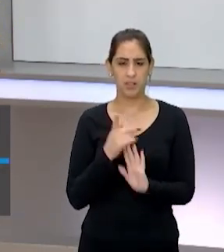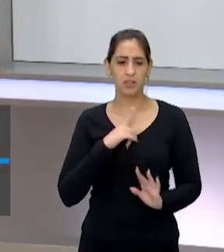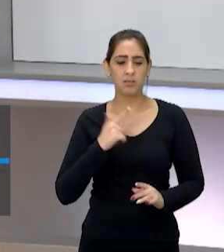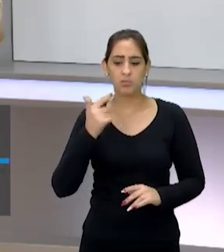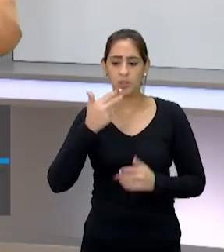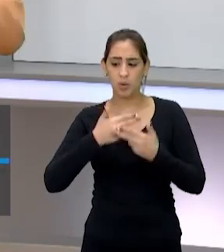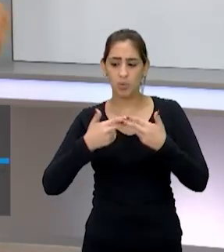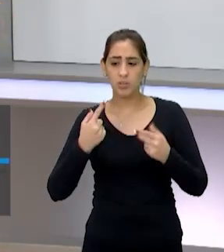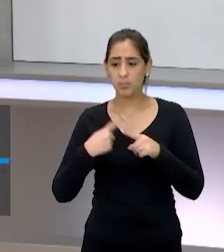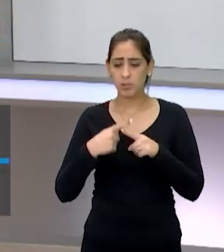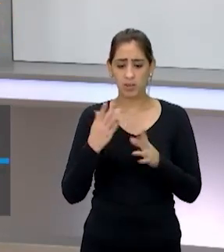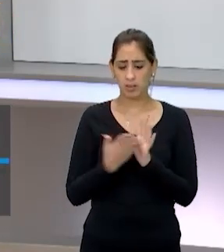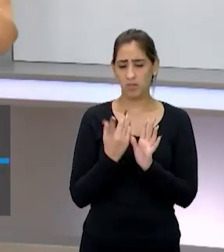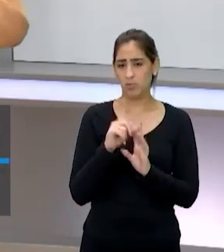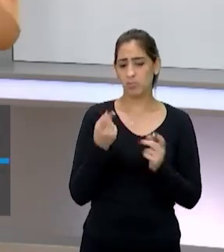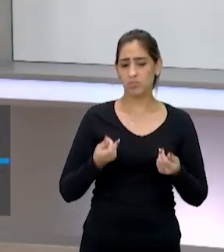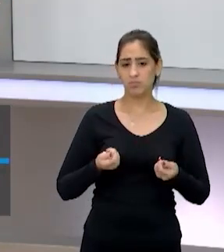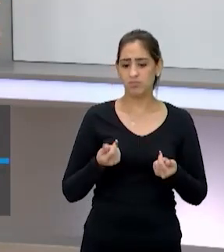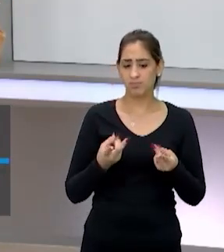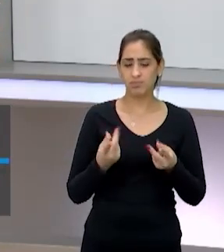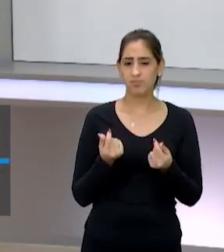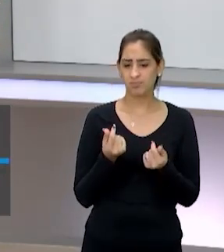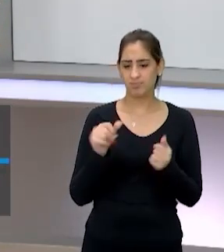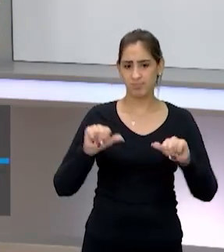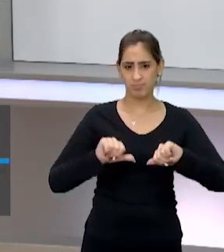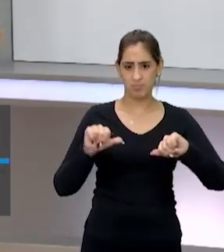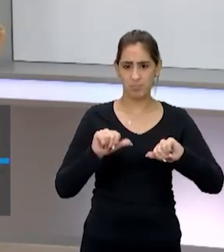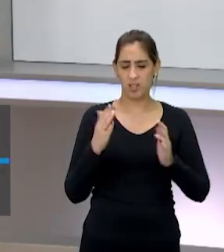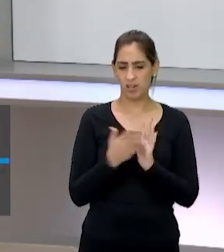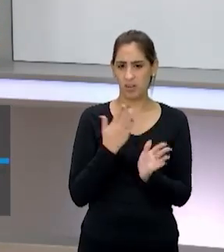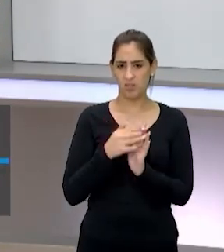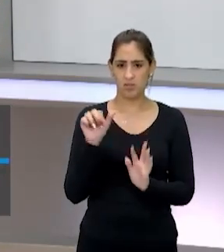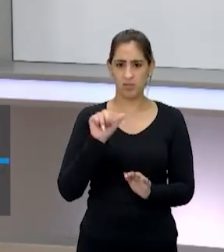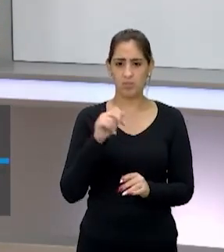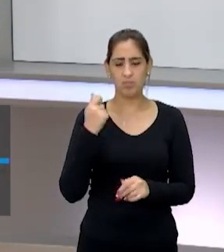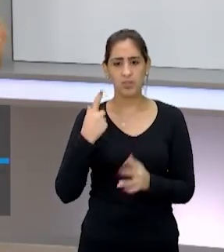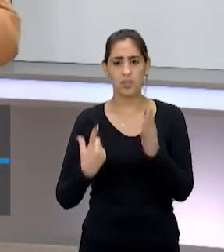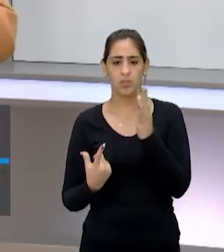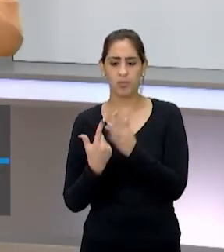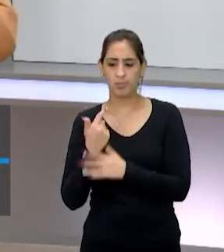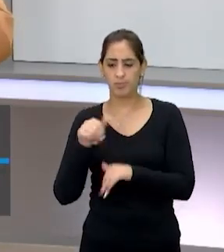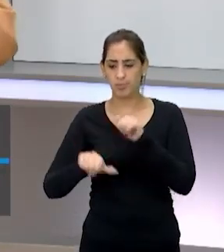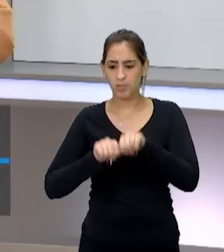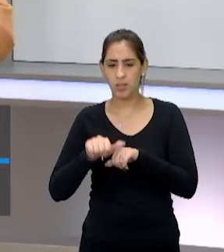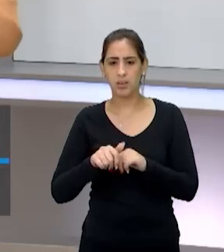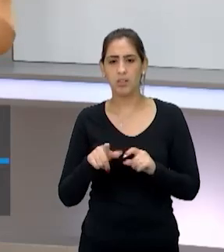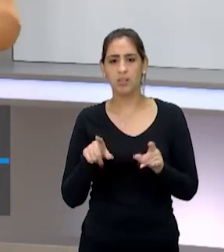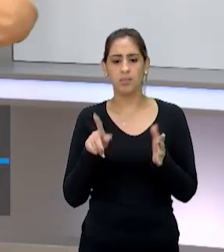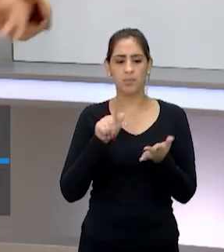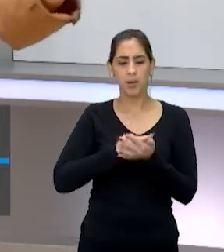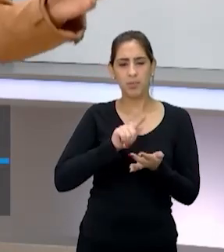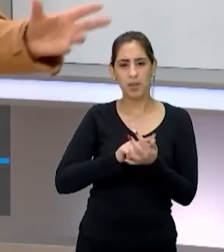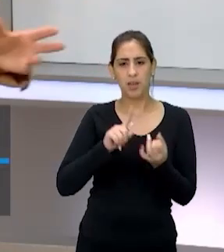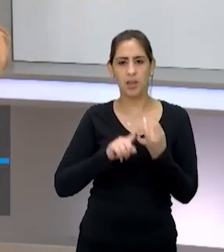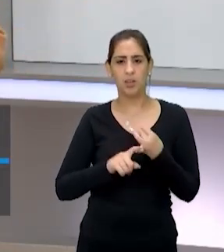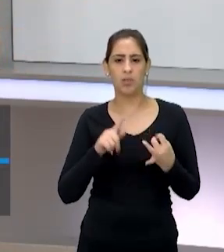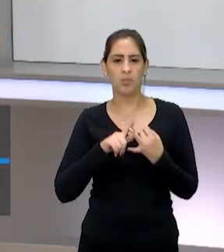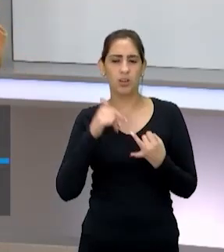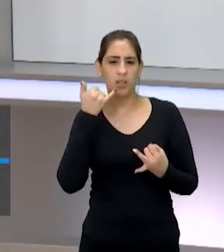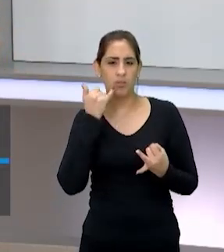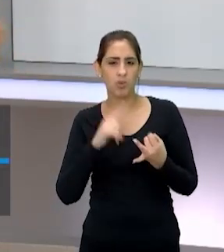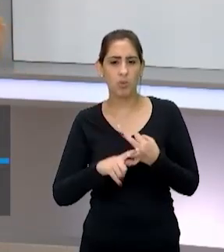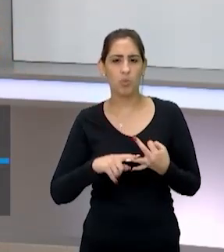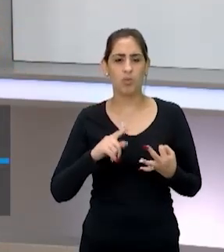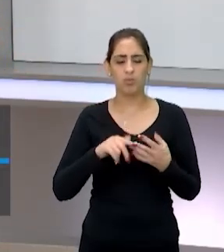coisas. Por quê? Porque o livro não está dando rendimento, Não está vendendo. E isso é um problema. Vai cada vez o livro vai perdendo espaço